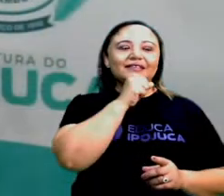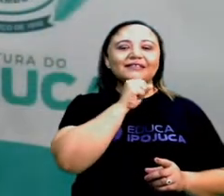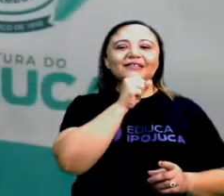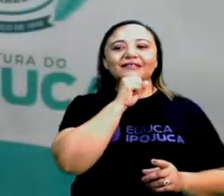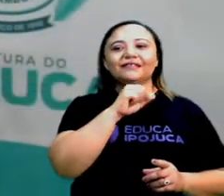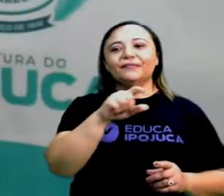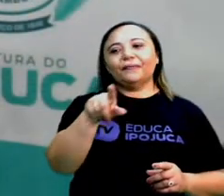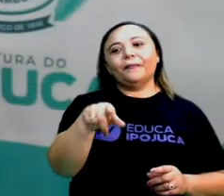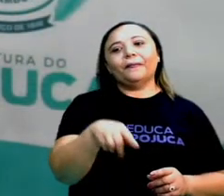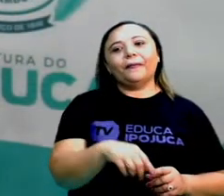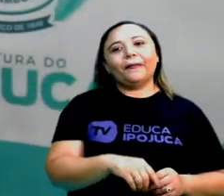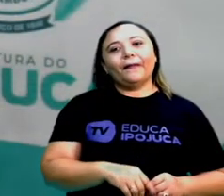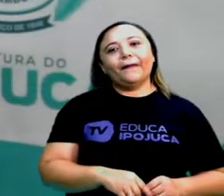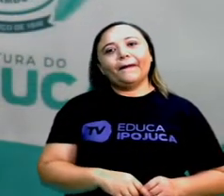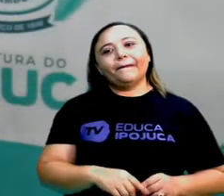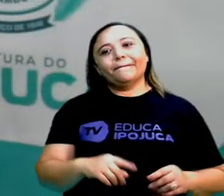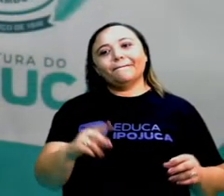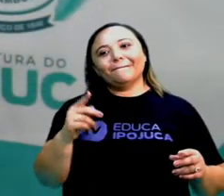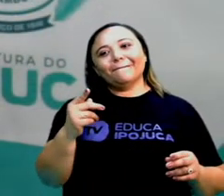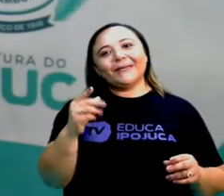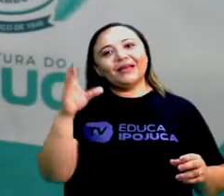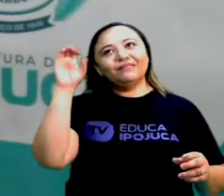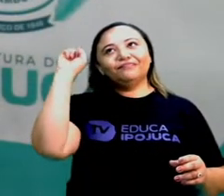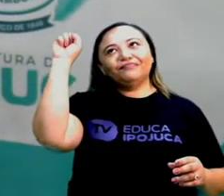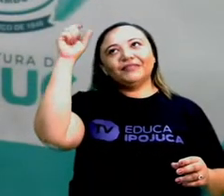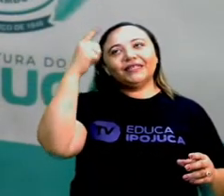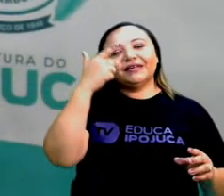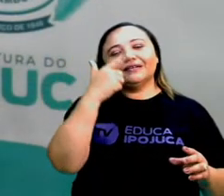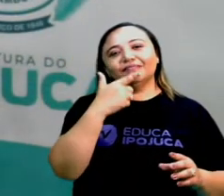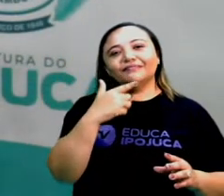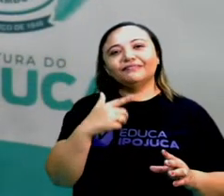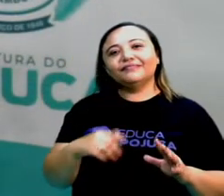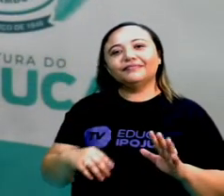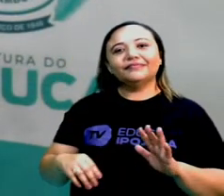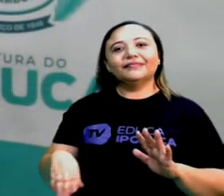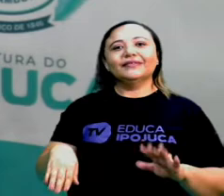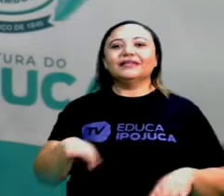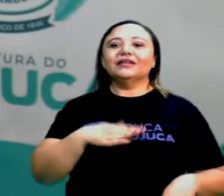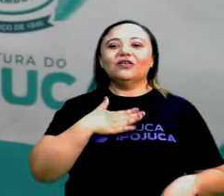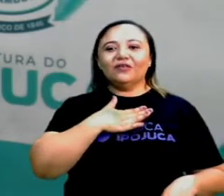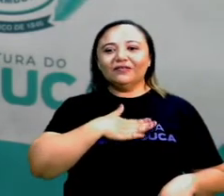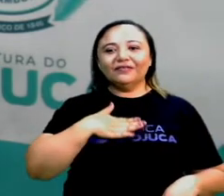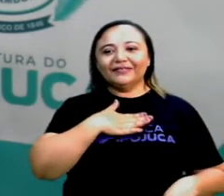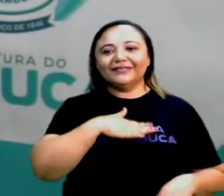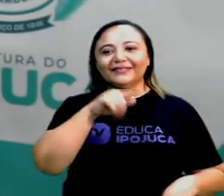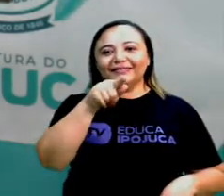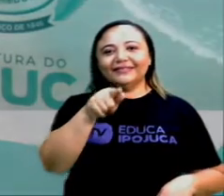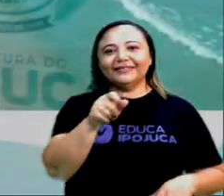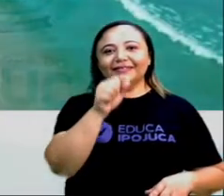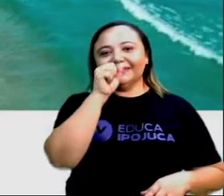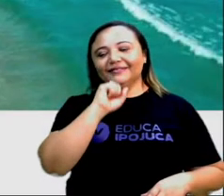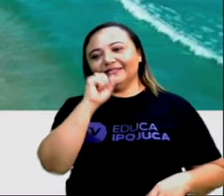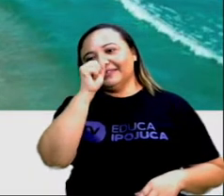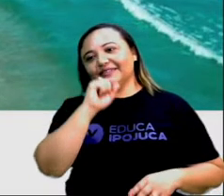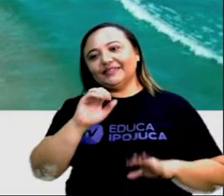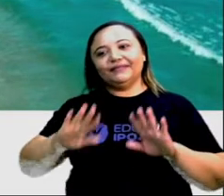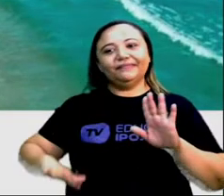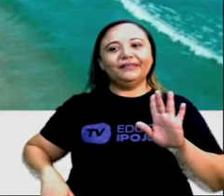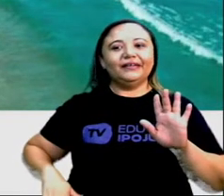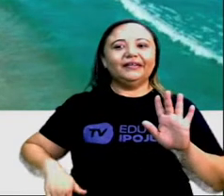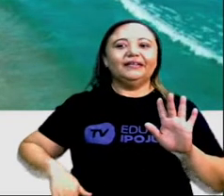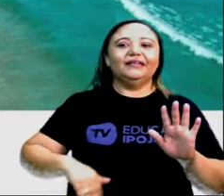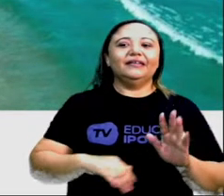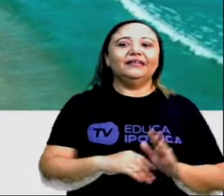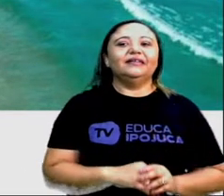ama o verão. Praia, o calor, tomar sorvete. Quem é não gosta de tomar sorvete? No verão